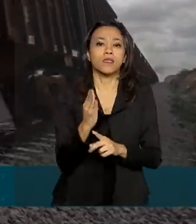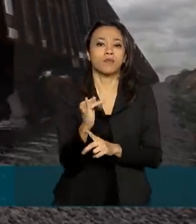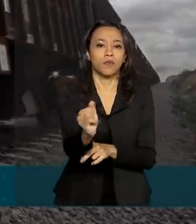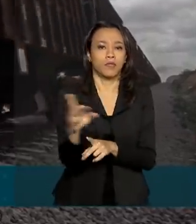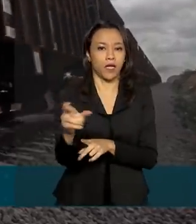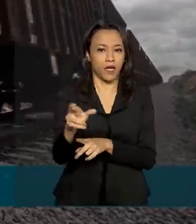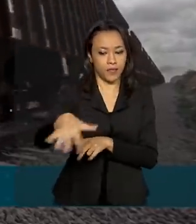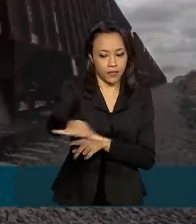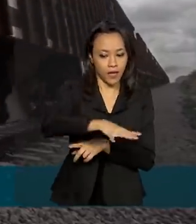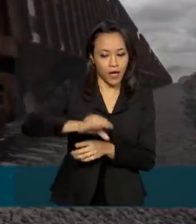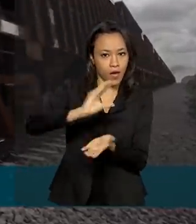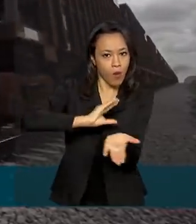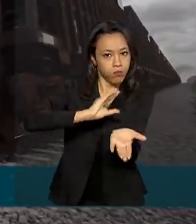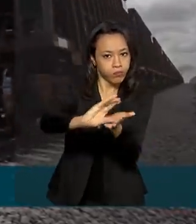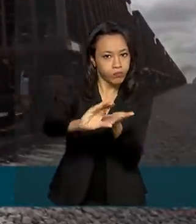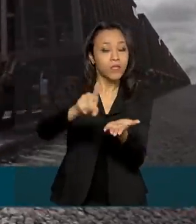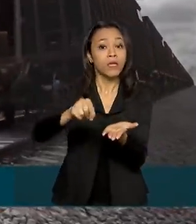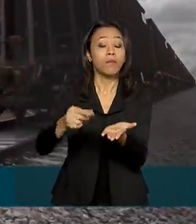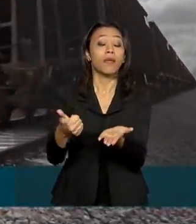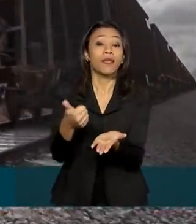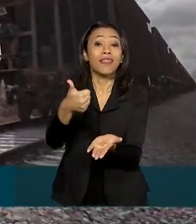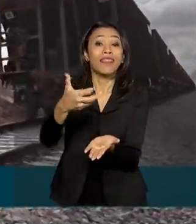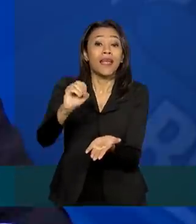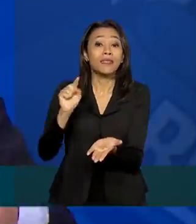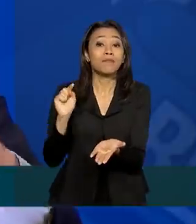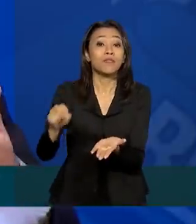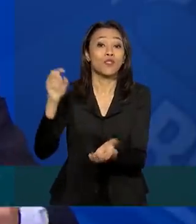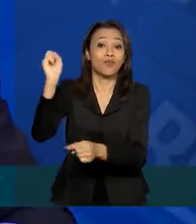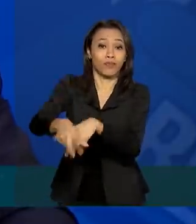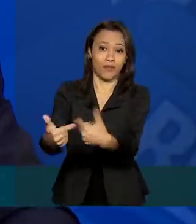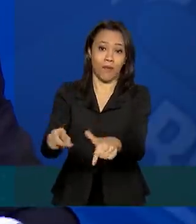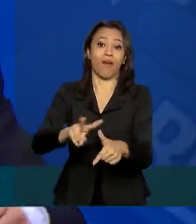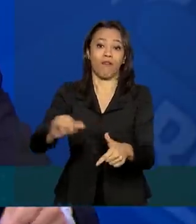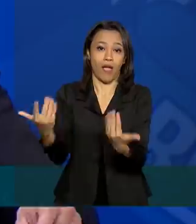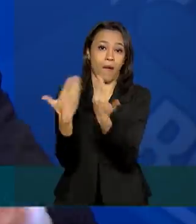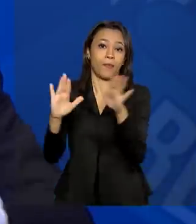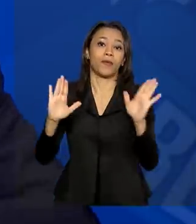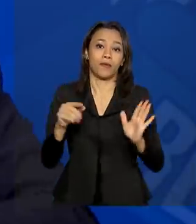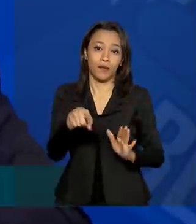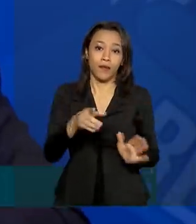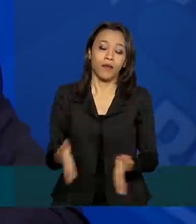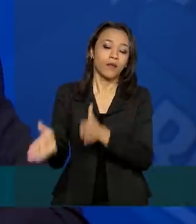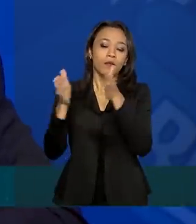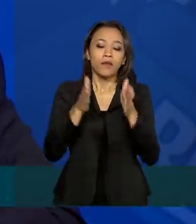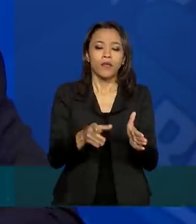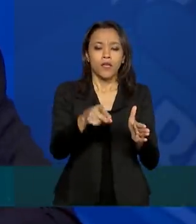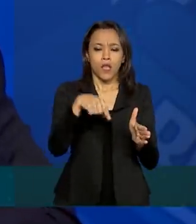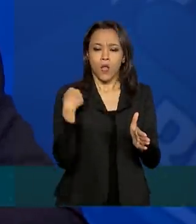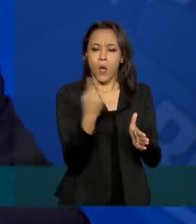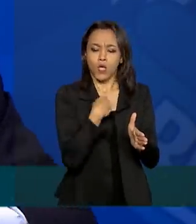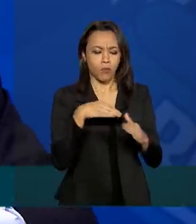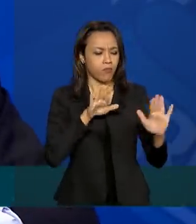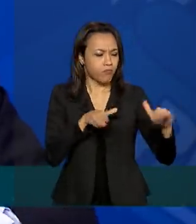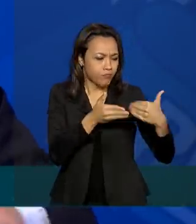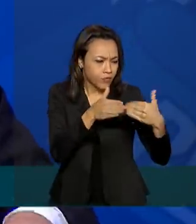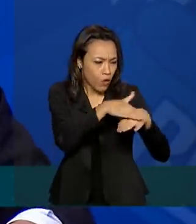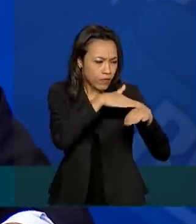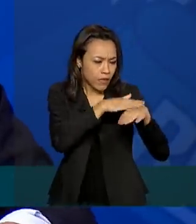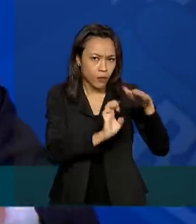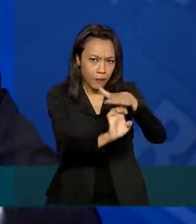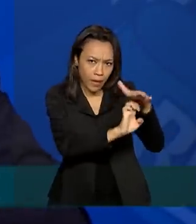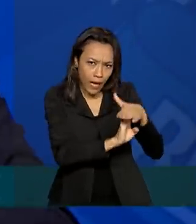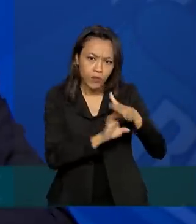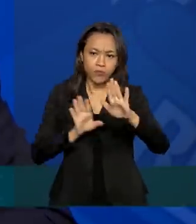investimentos, além de gerar 10 mil empregos. Temos conversado com o empresariado, temos conversado com os